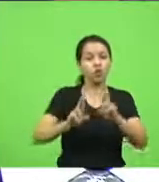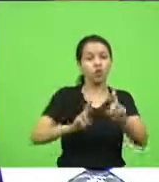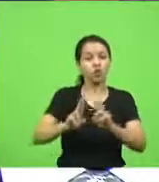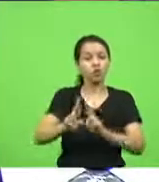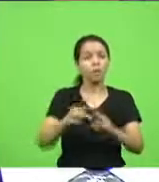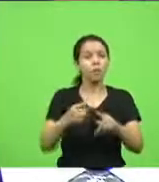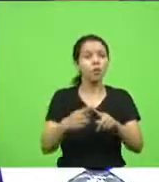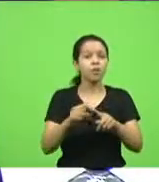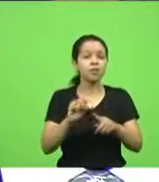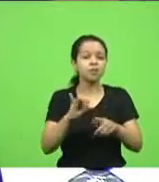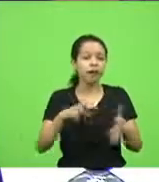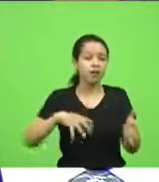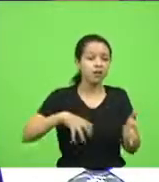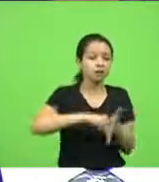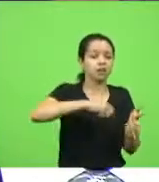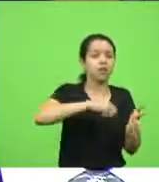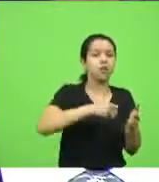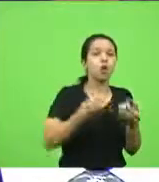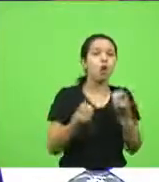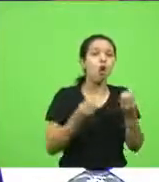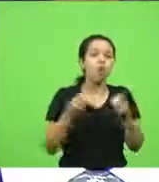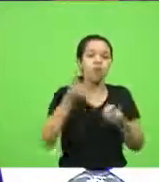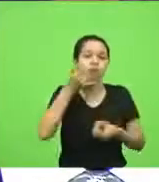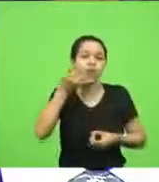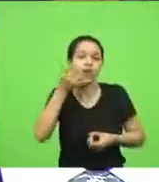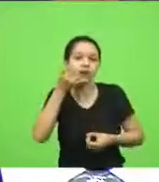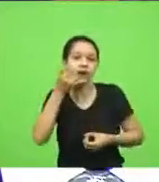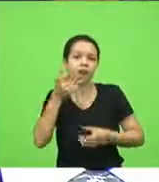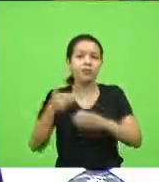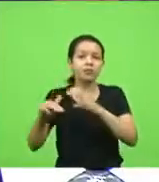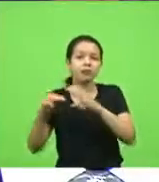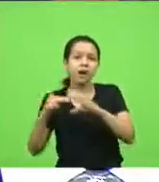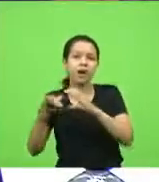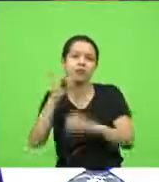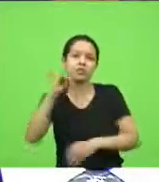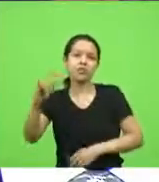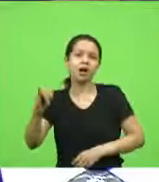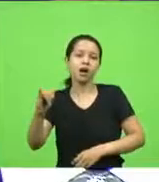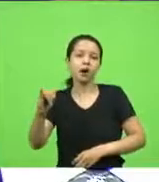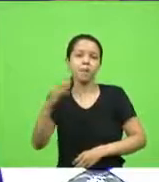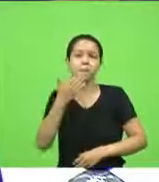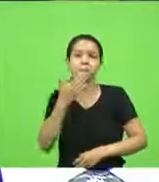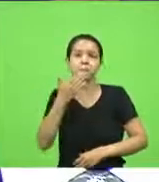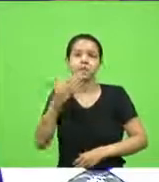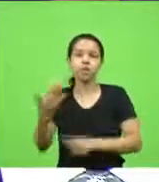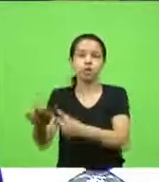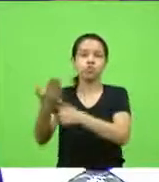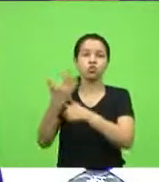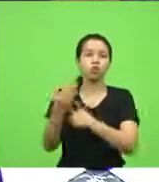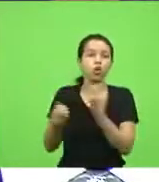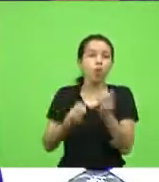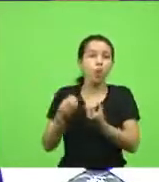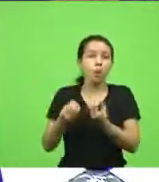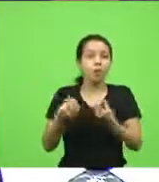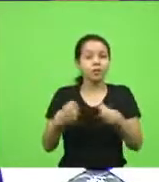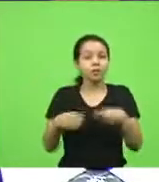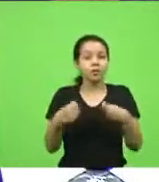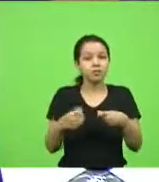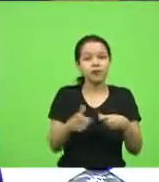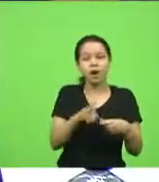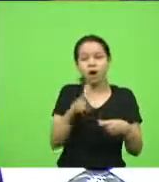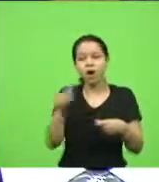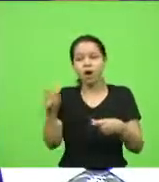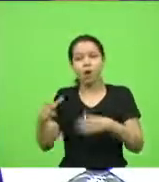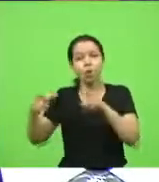mensagem para ter socorro? Daí tem que ir no próximo, na próxima unidade de uma polícia rodoviária, seja estadual ou federal, para poder